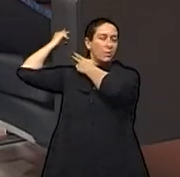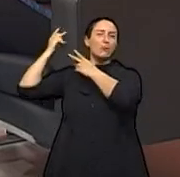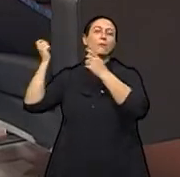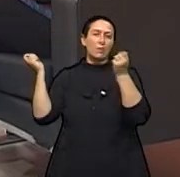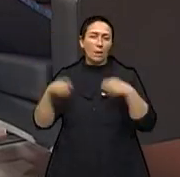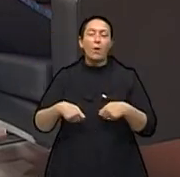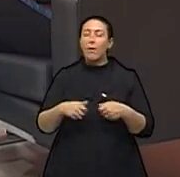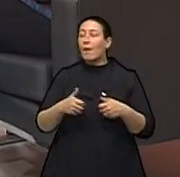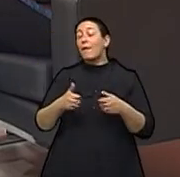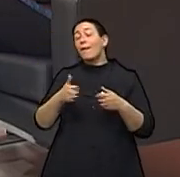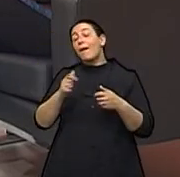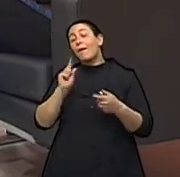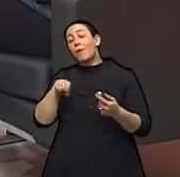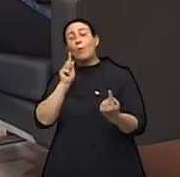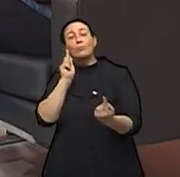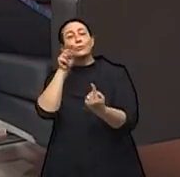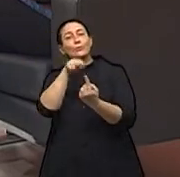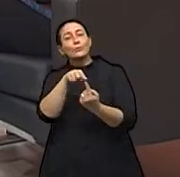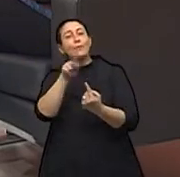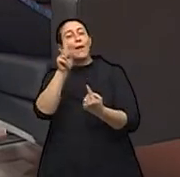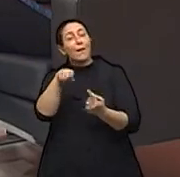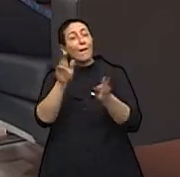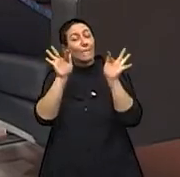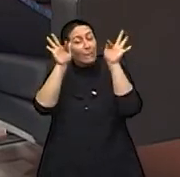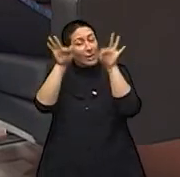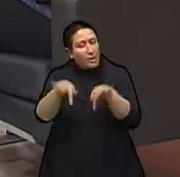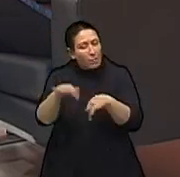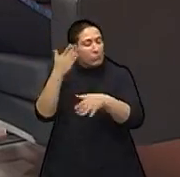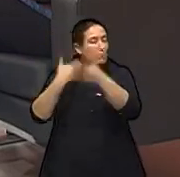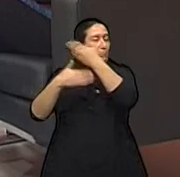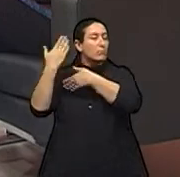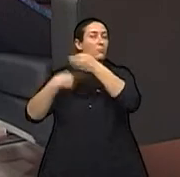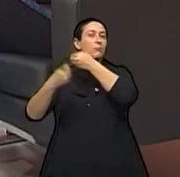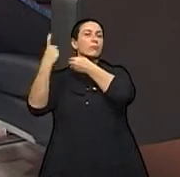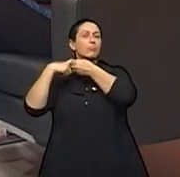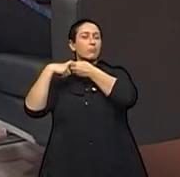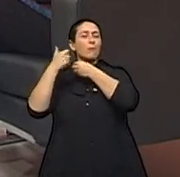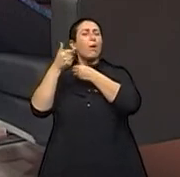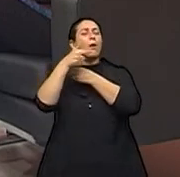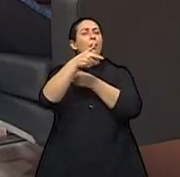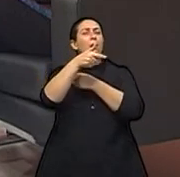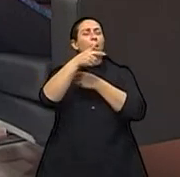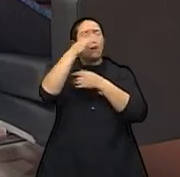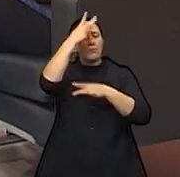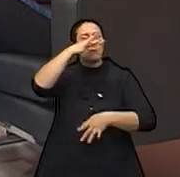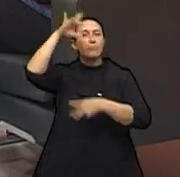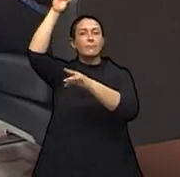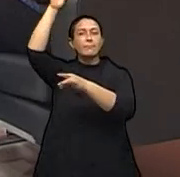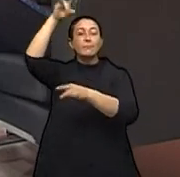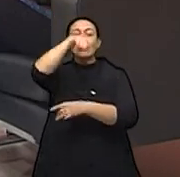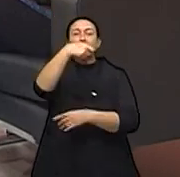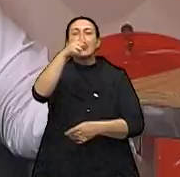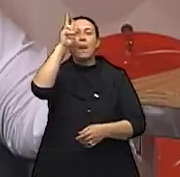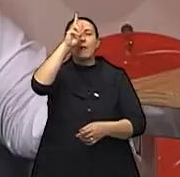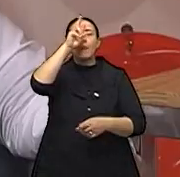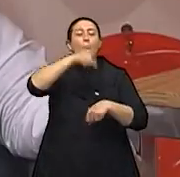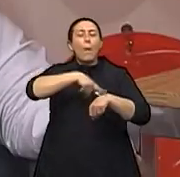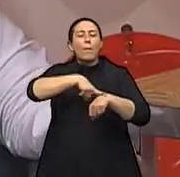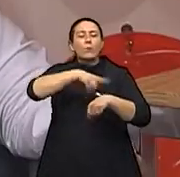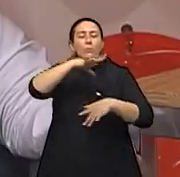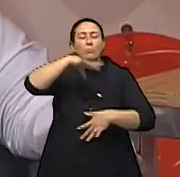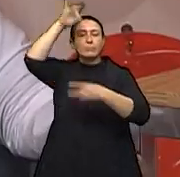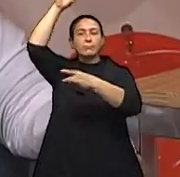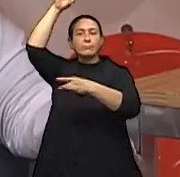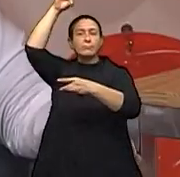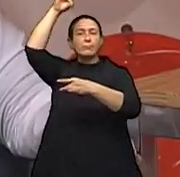E ela, o nosso objetivo é que no final da regressão, ela lembre quando ela chegou no plano espiritual. Ah, certo. Onde ela